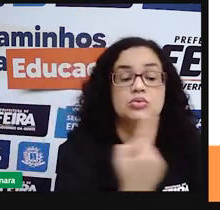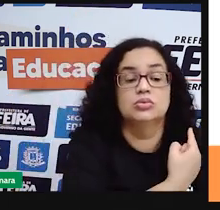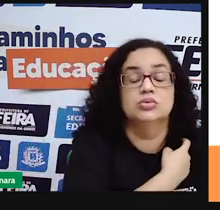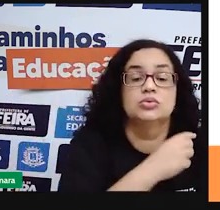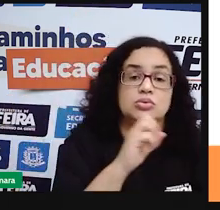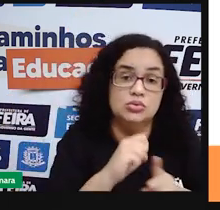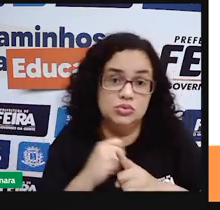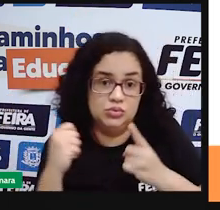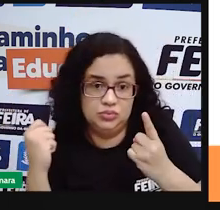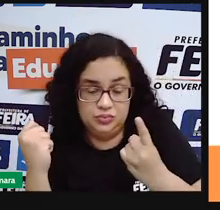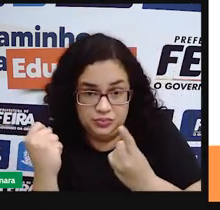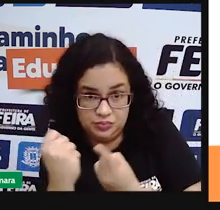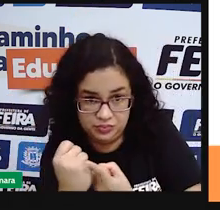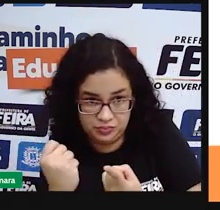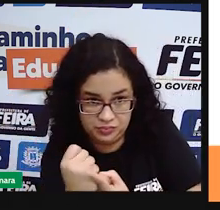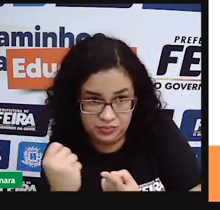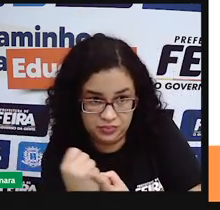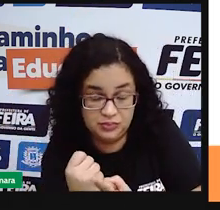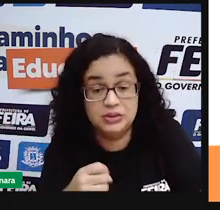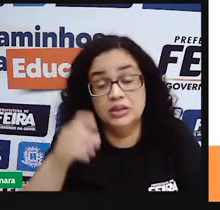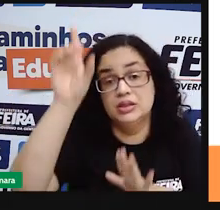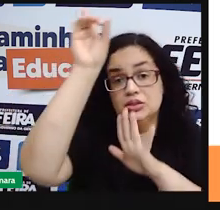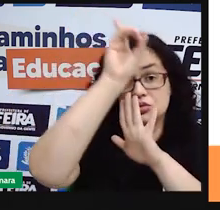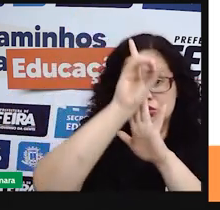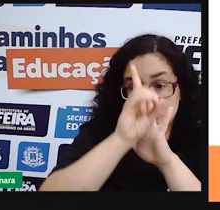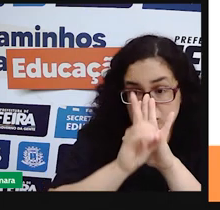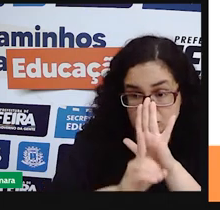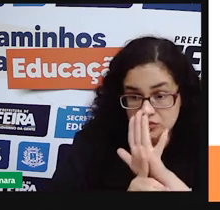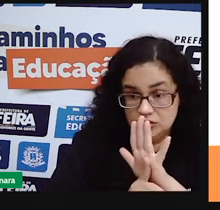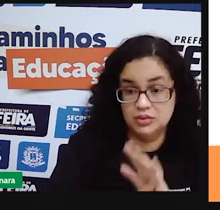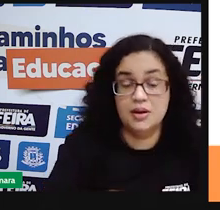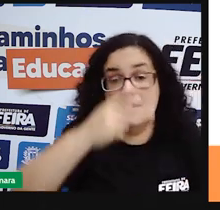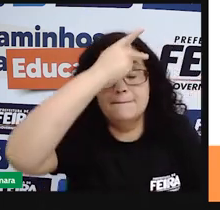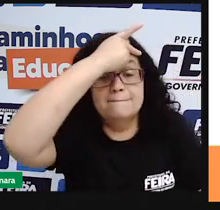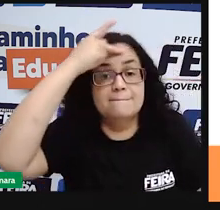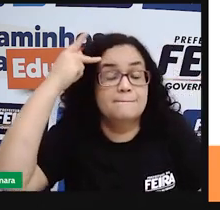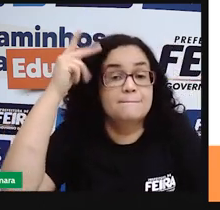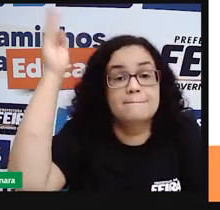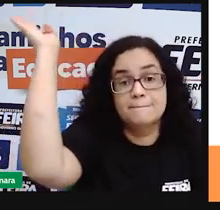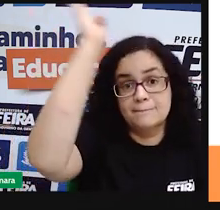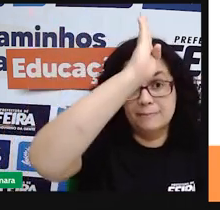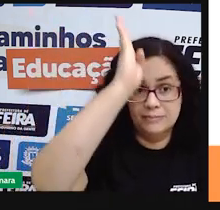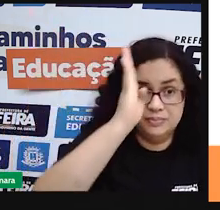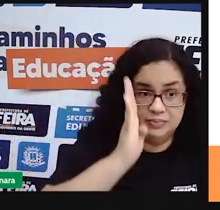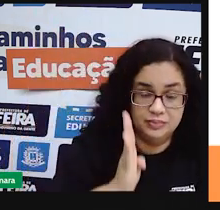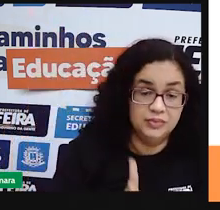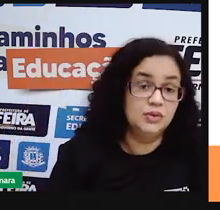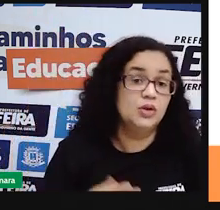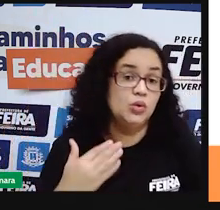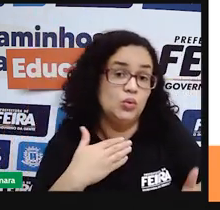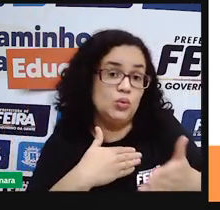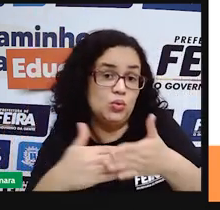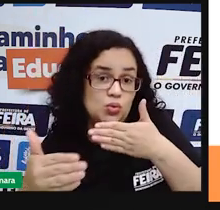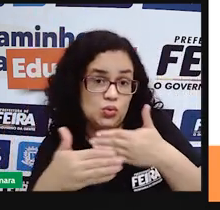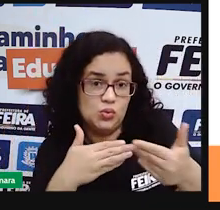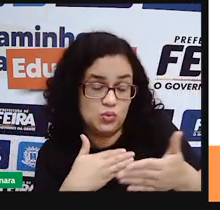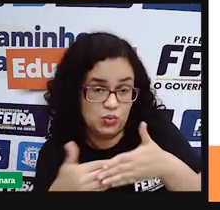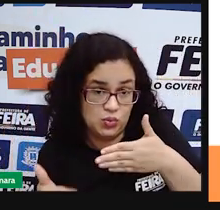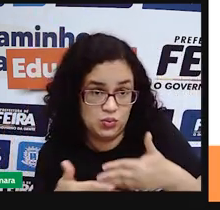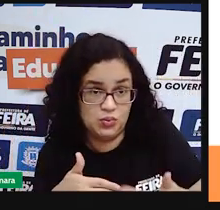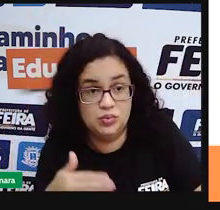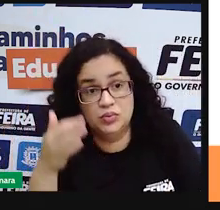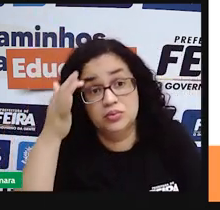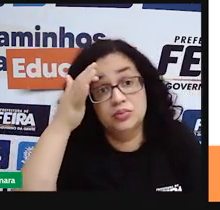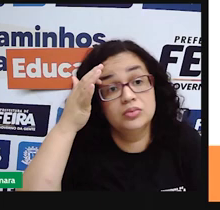e o quanto eles têm tanto direito né porque são cidadãos brasileiros como qualquer um outro como um africano